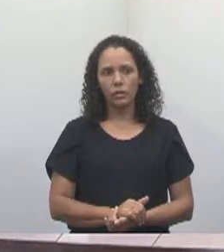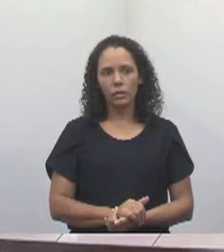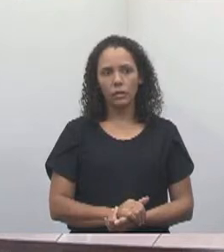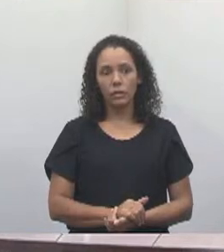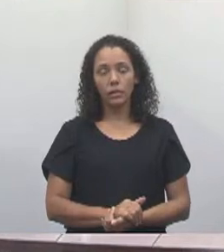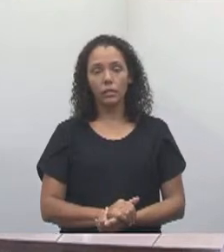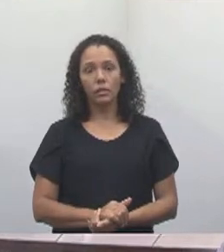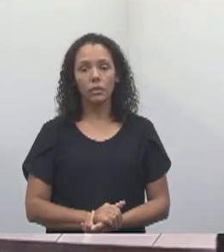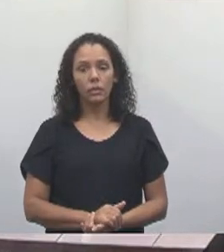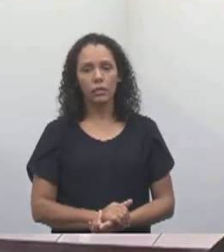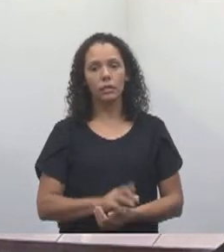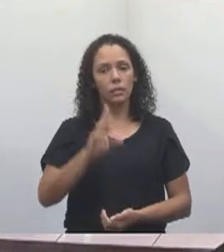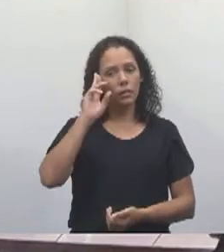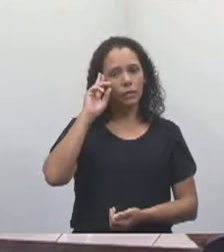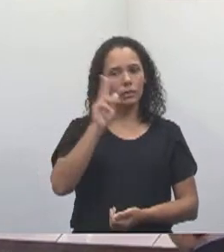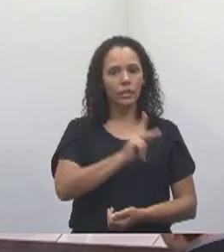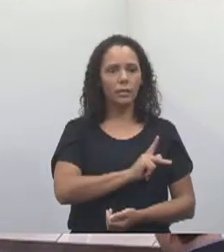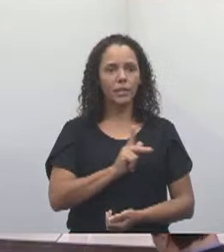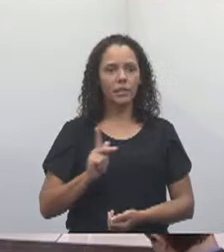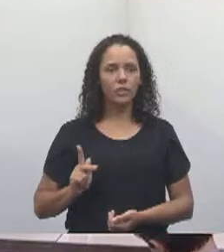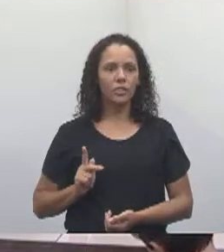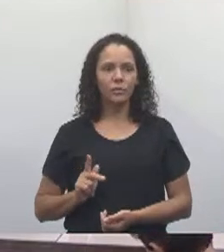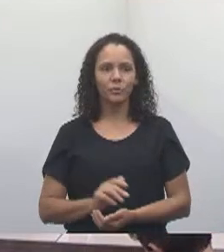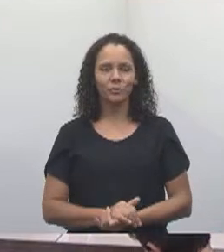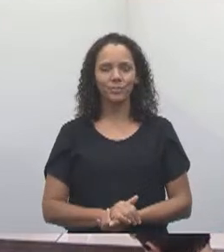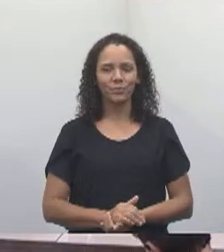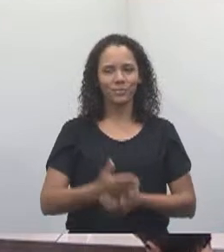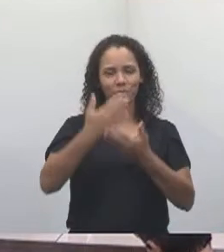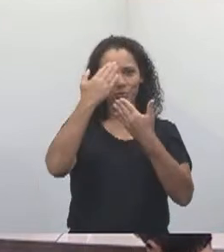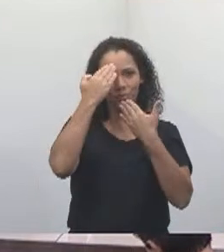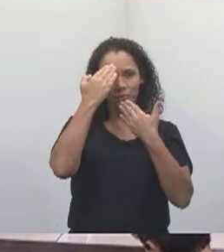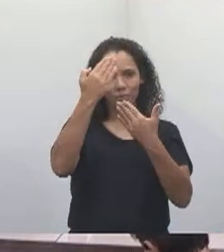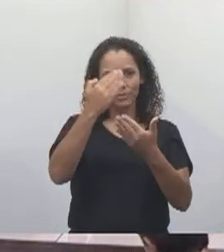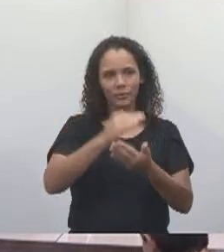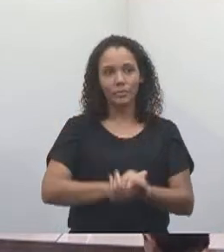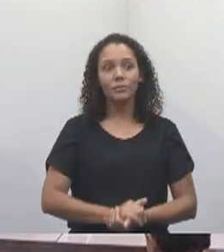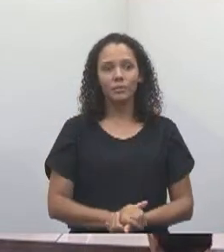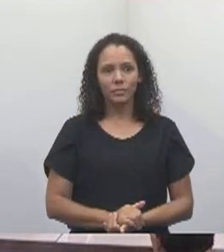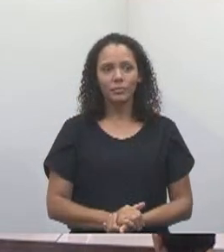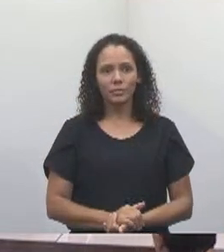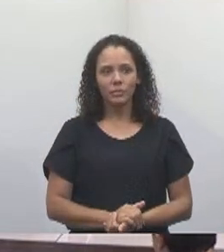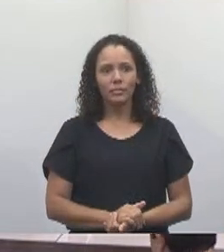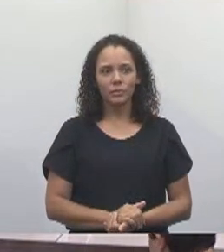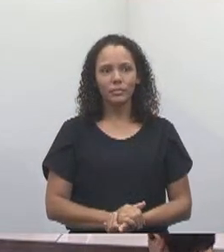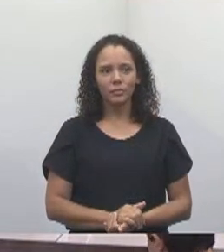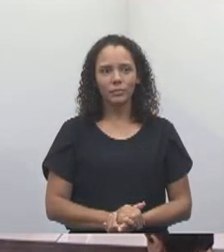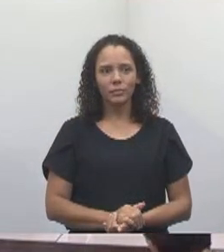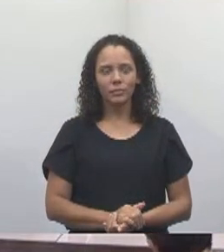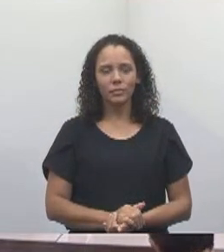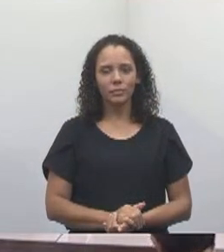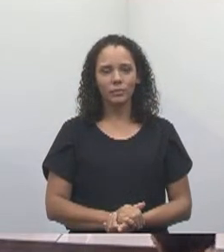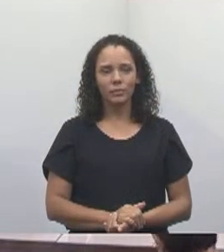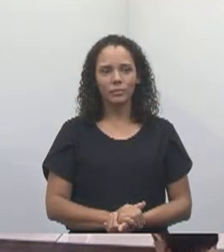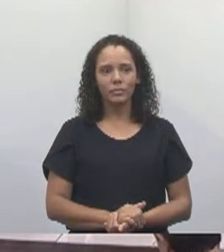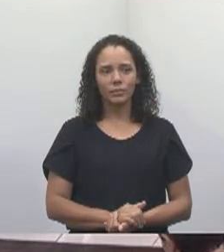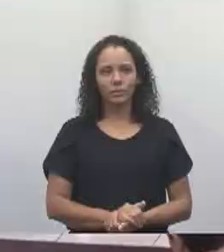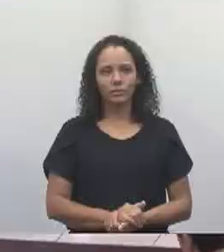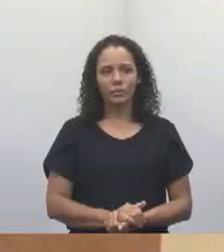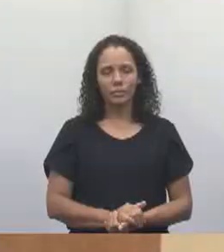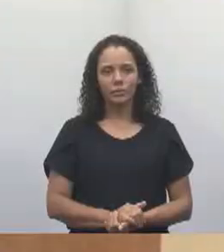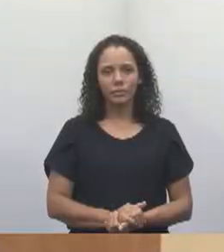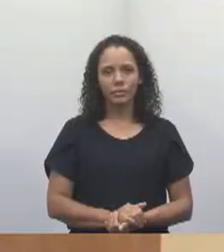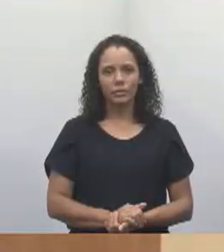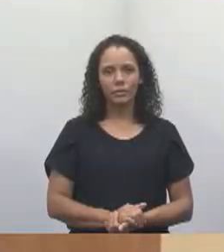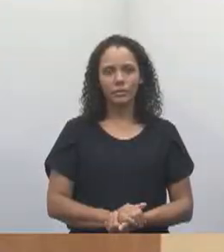Pois não, senhor presidente, muito obrigado, tempos estranhos aí, o Valmir falou que foi no pedal